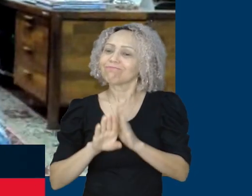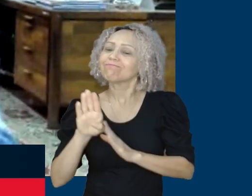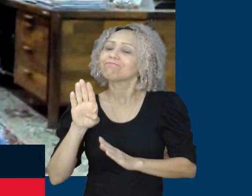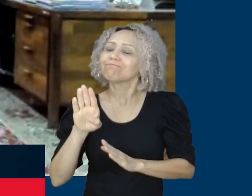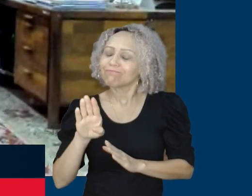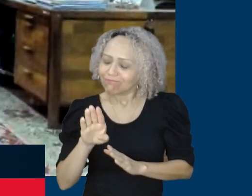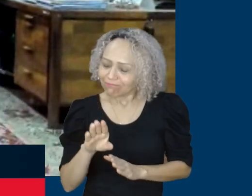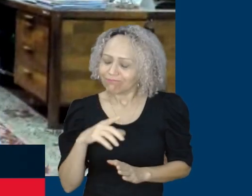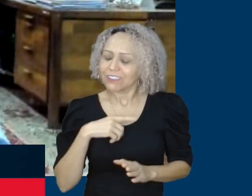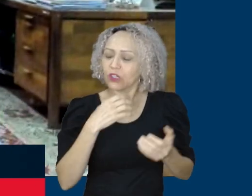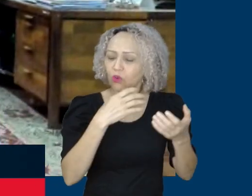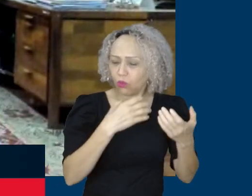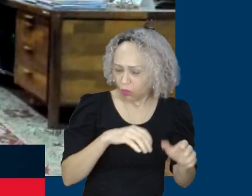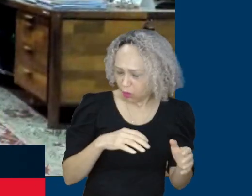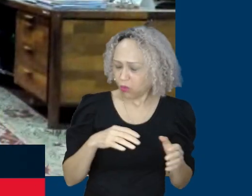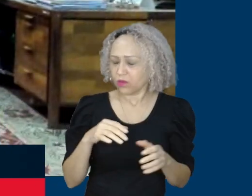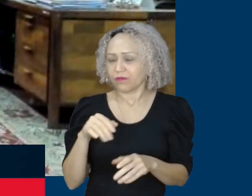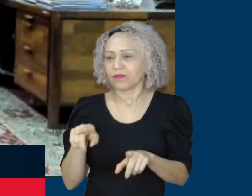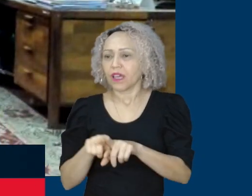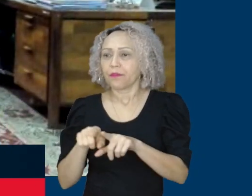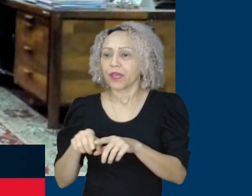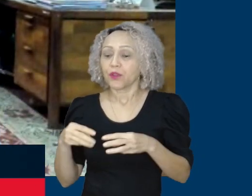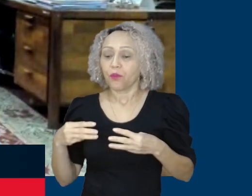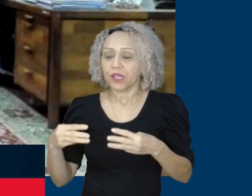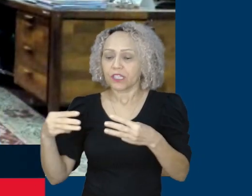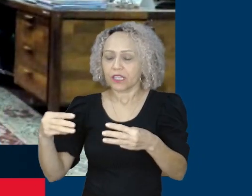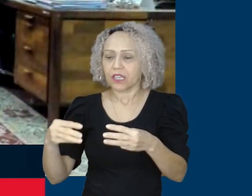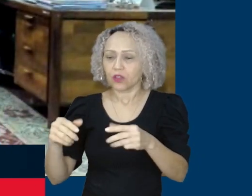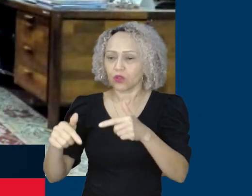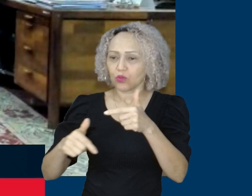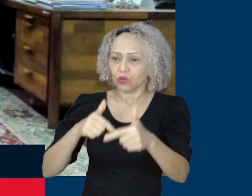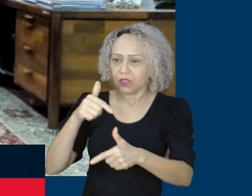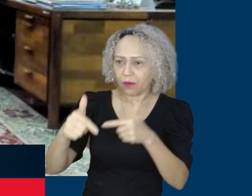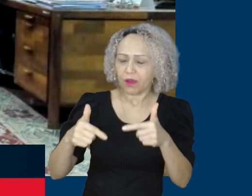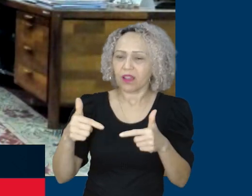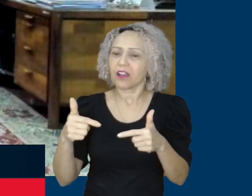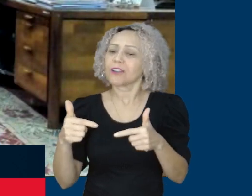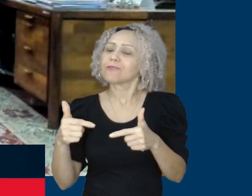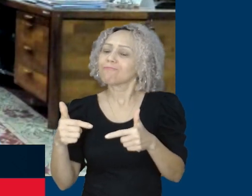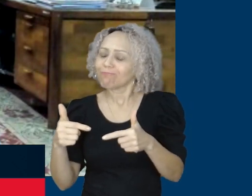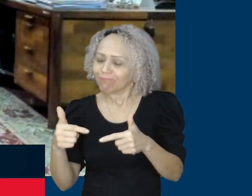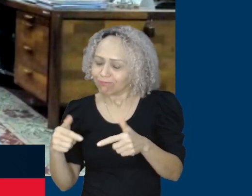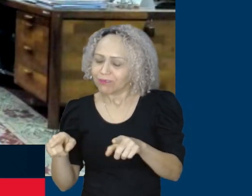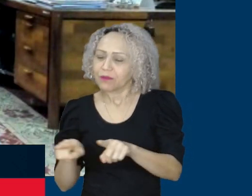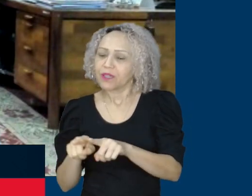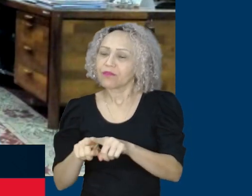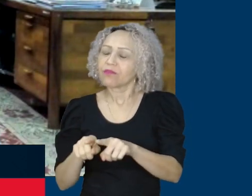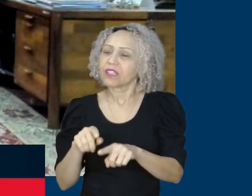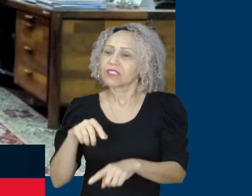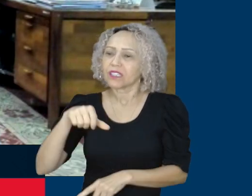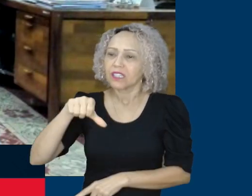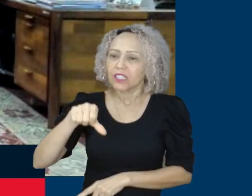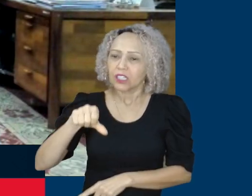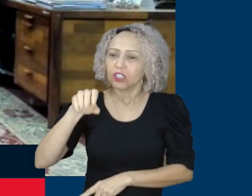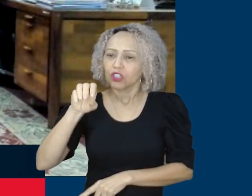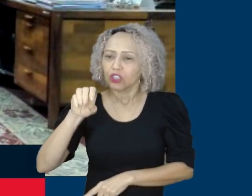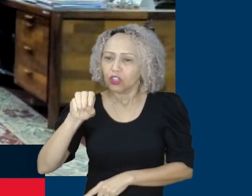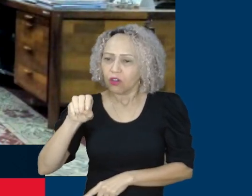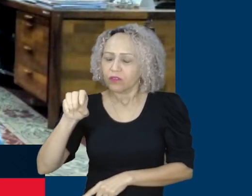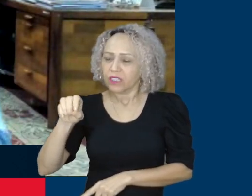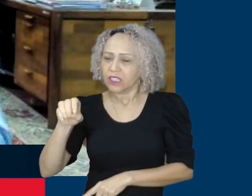também vai ter o concurso para 900 vagas de auditores e auditoras onde nós estamos aí